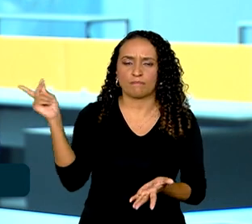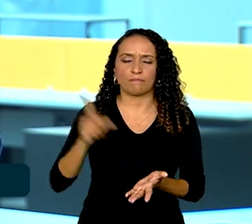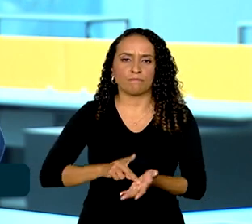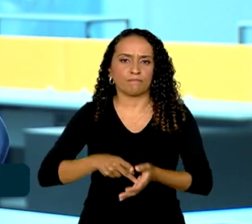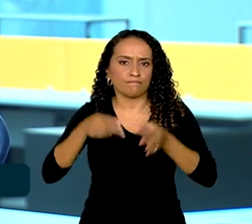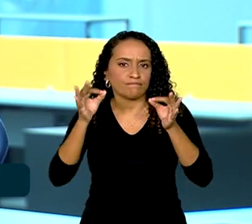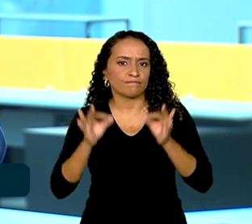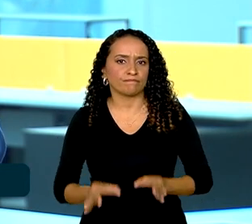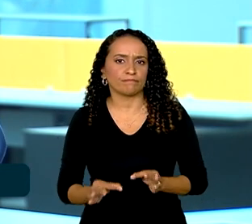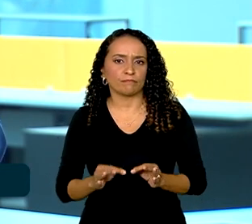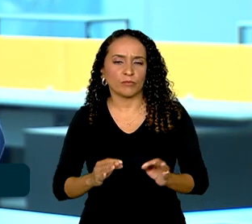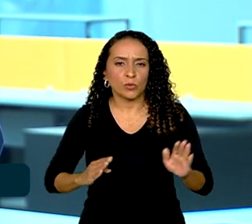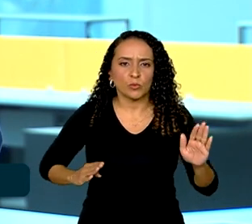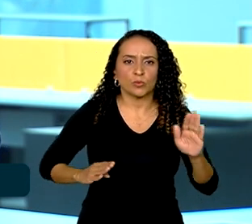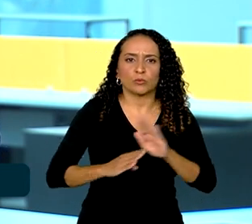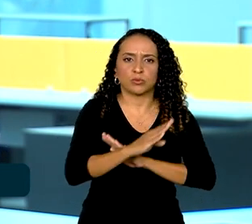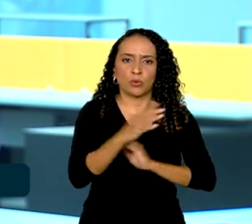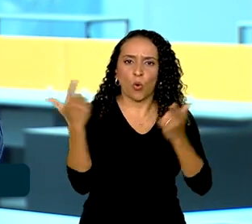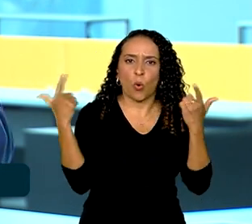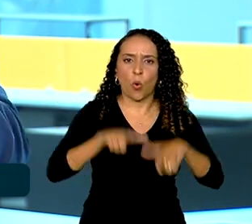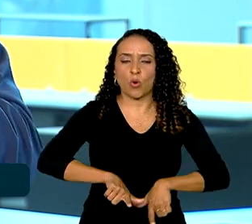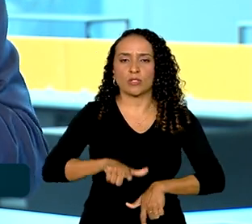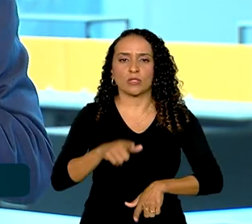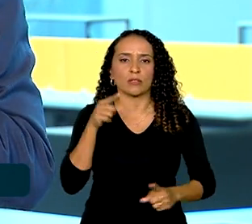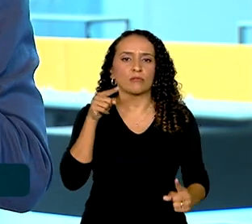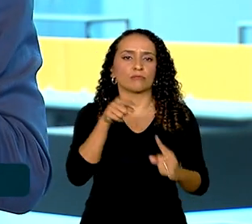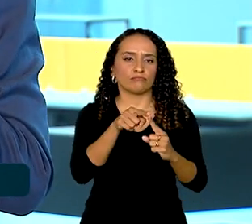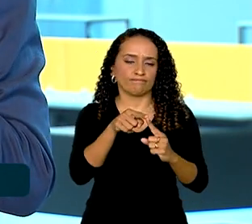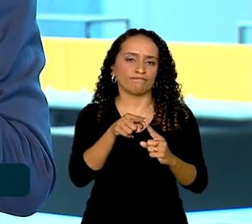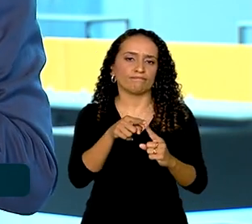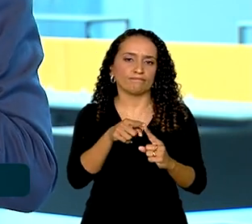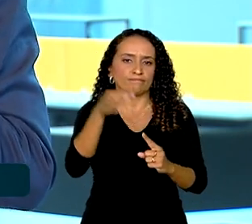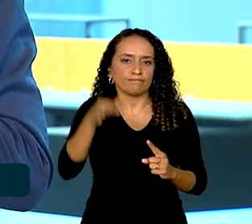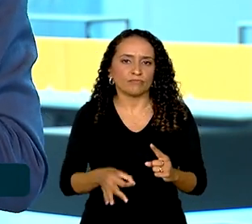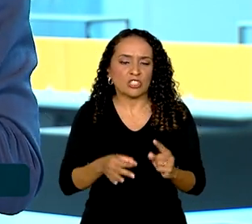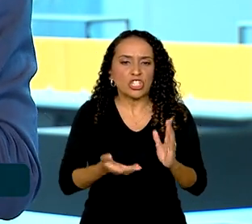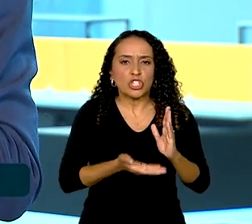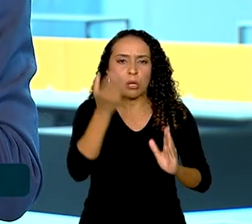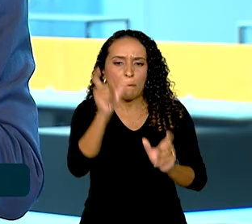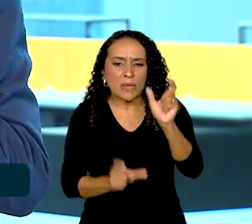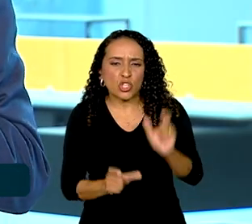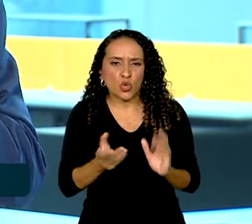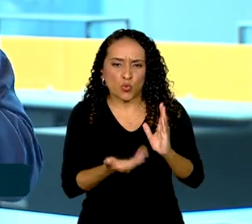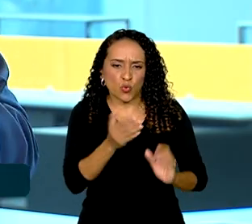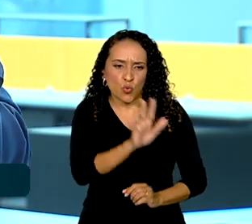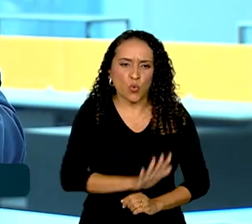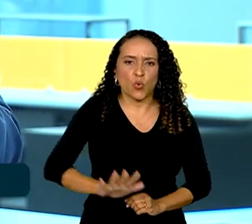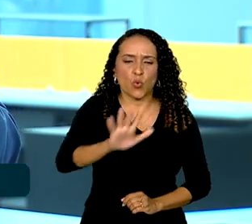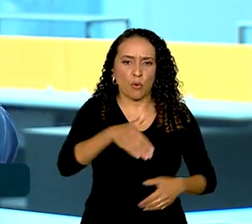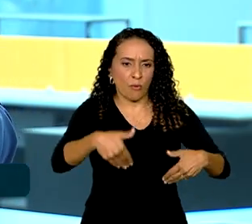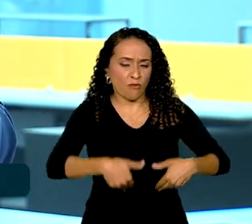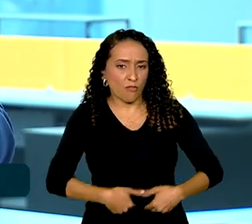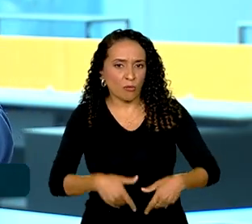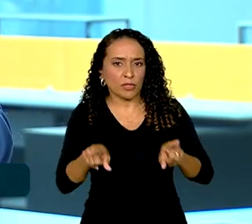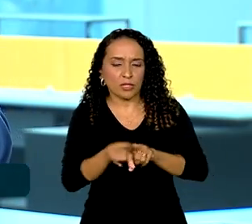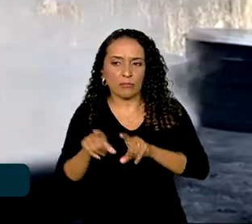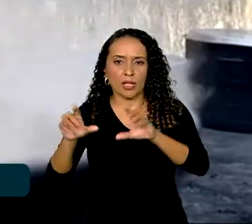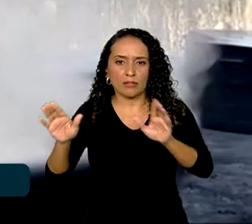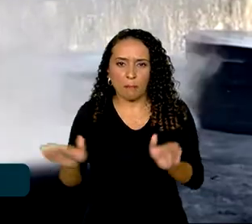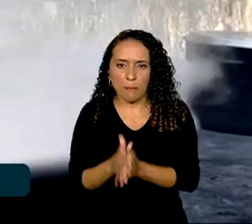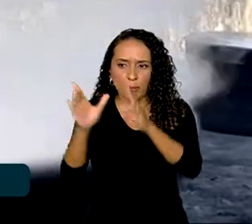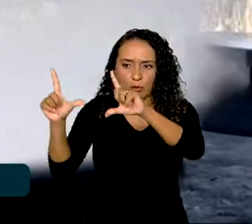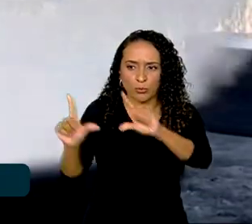para alcançar o objetivo de tirar pessoas do mapa da fome e reduzir a pobreza até 2030.